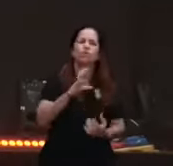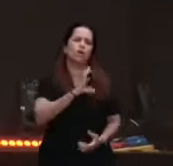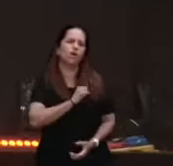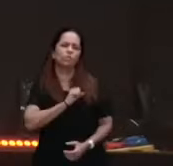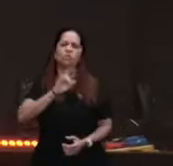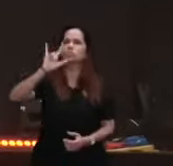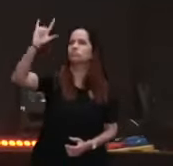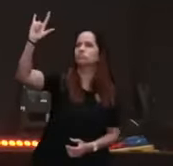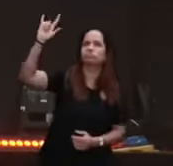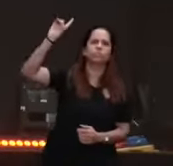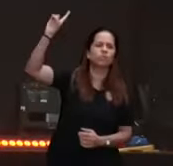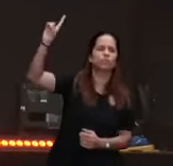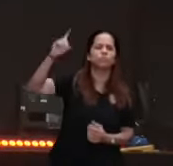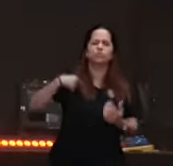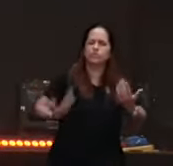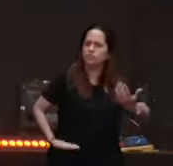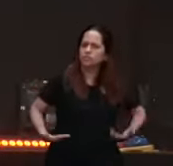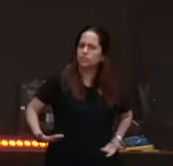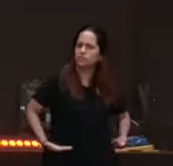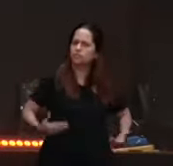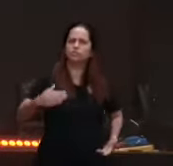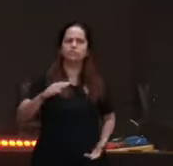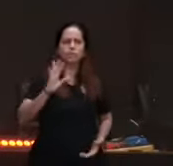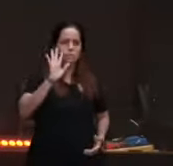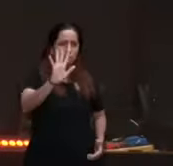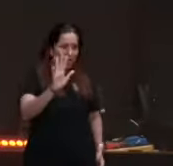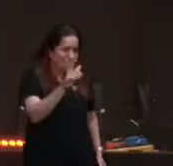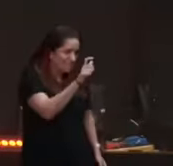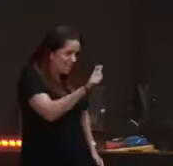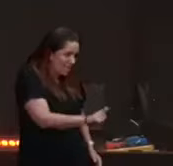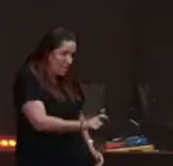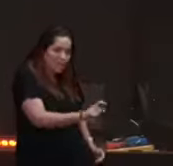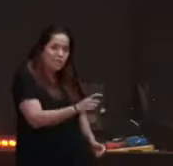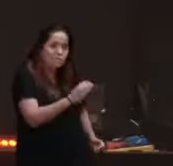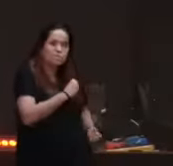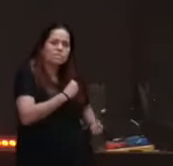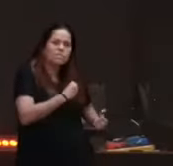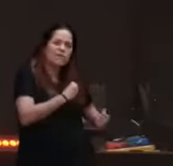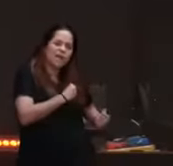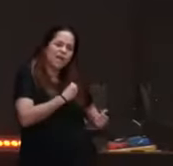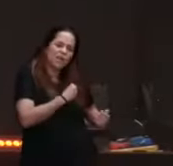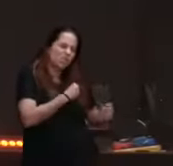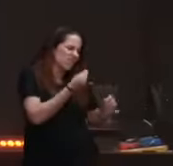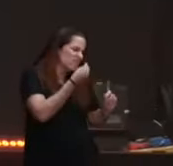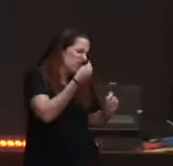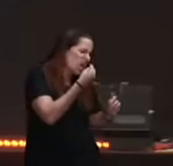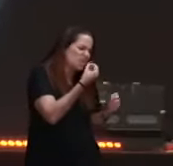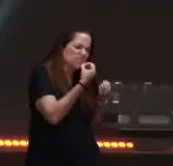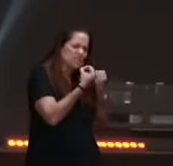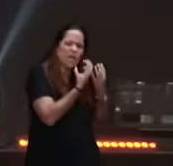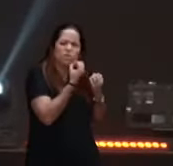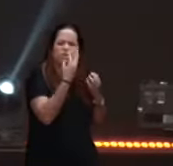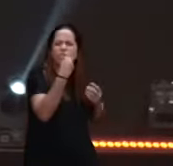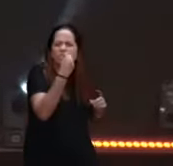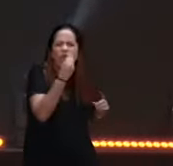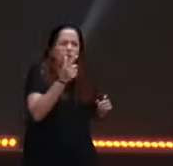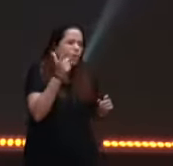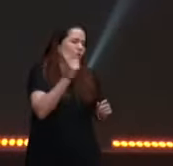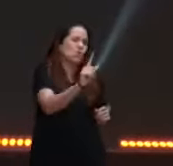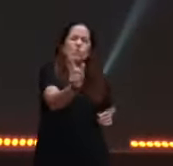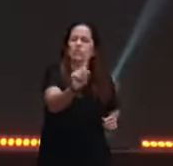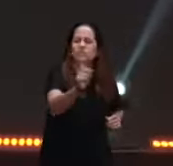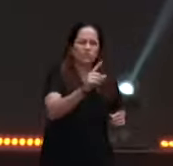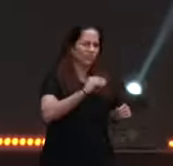sirvo a Deus com isso, isso e isso, mas isso aqui não, porque é o meu fraco, é a minha carnalidade, nisso aqui eu não consigo vencer,